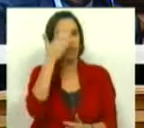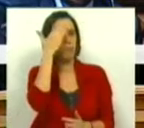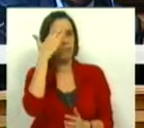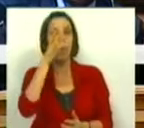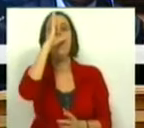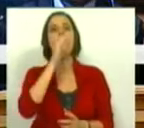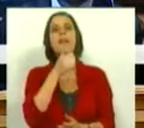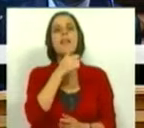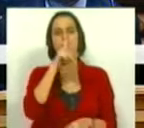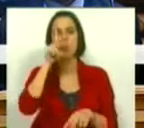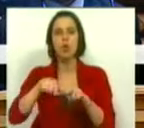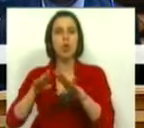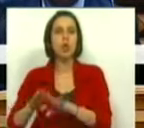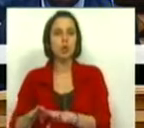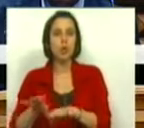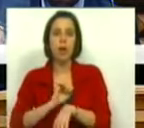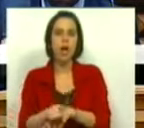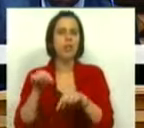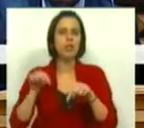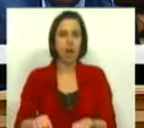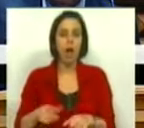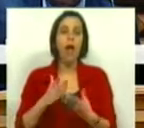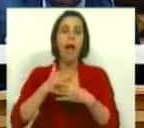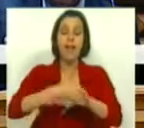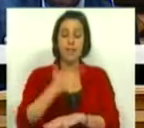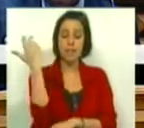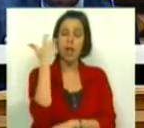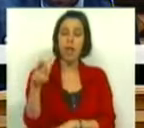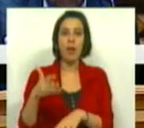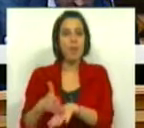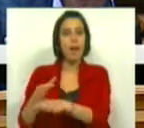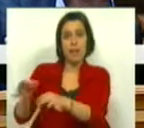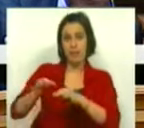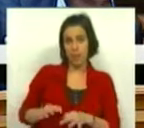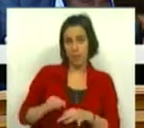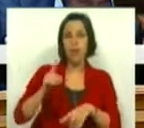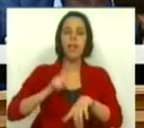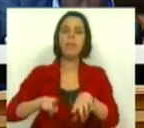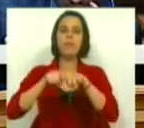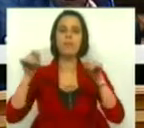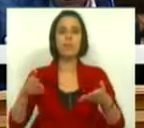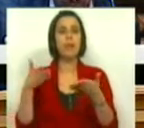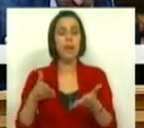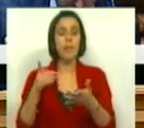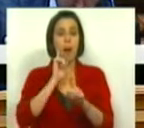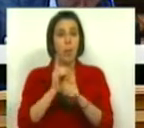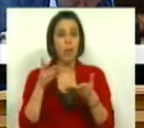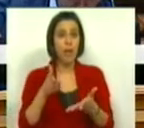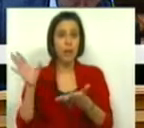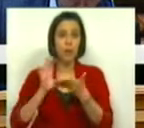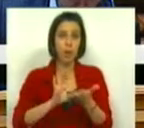entendemos, o Governo decidiu suspender com caráter imediato o acesso às reformas antecipadas durante o período de assistência financeira.